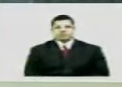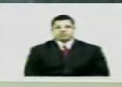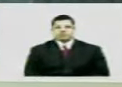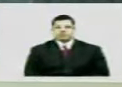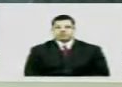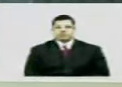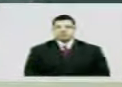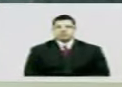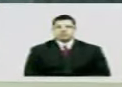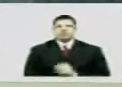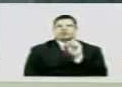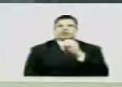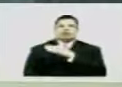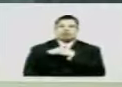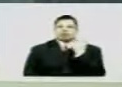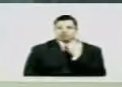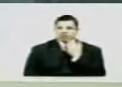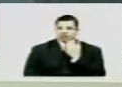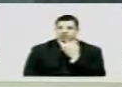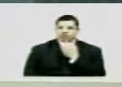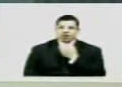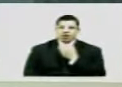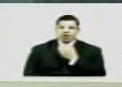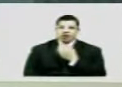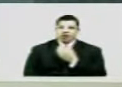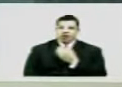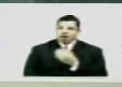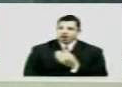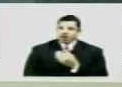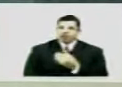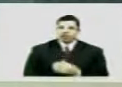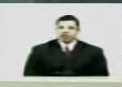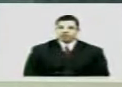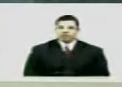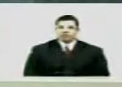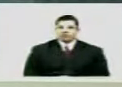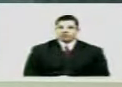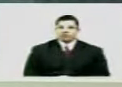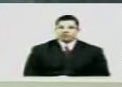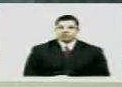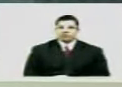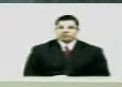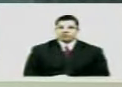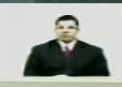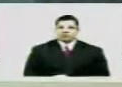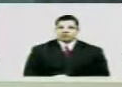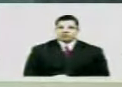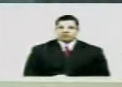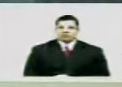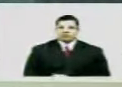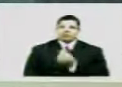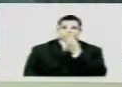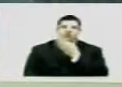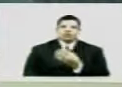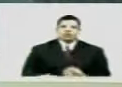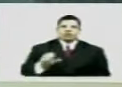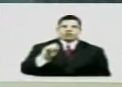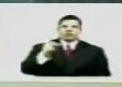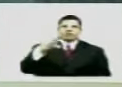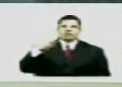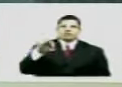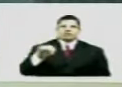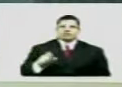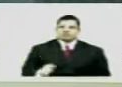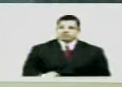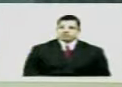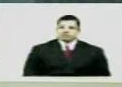Quem mata um bandido Um bandido que mata o outro Ele é um homicida, deputado